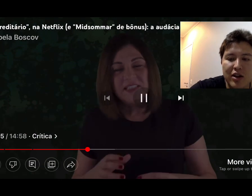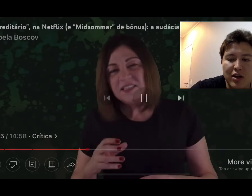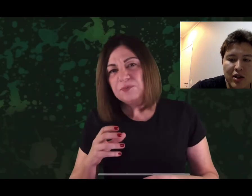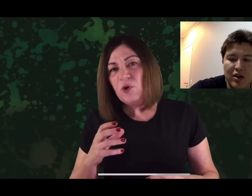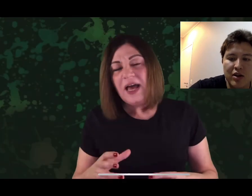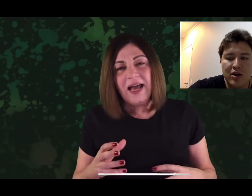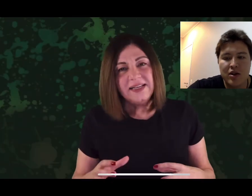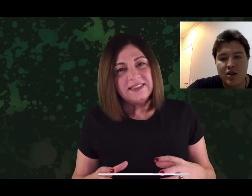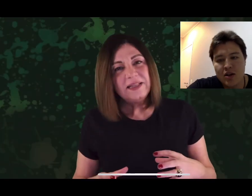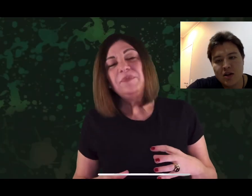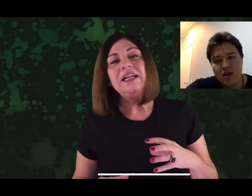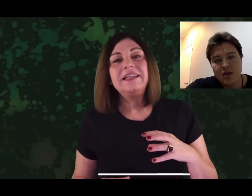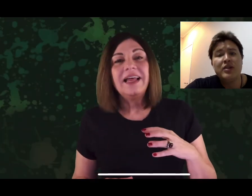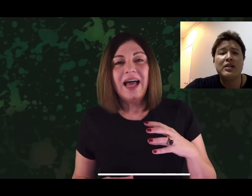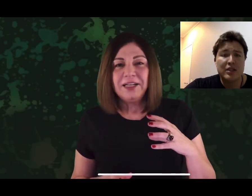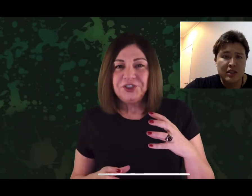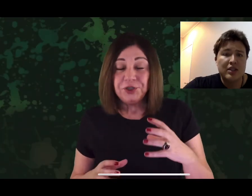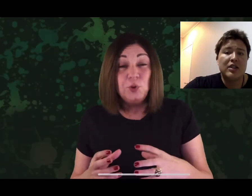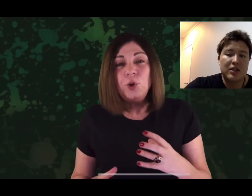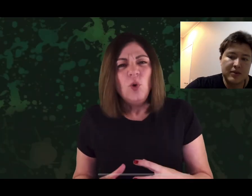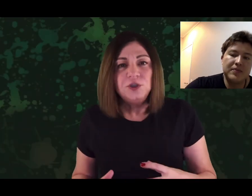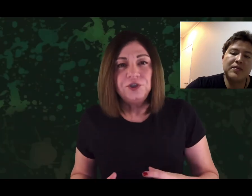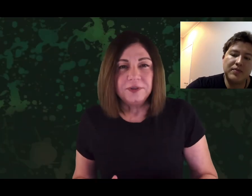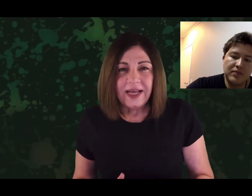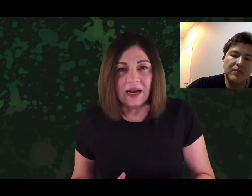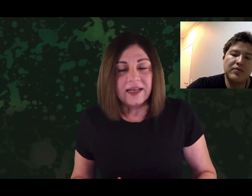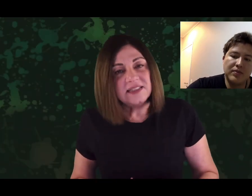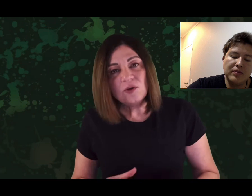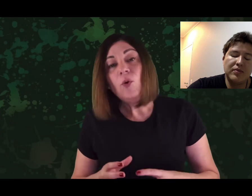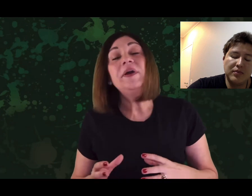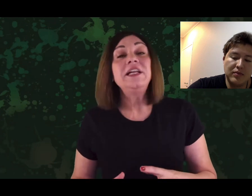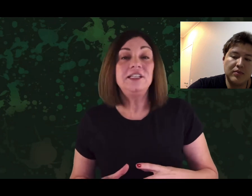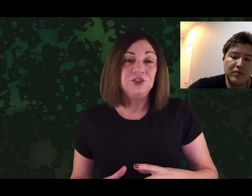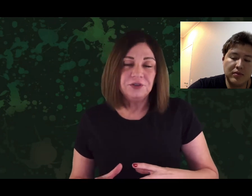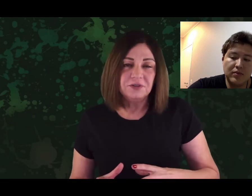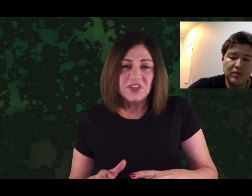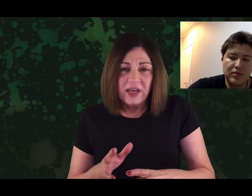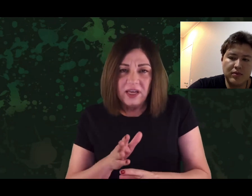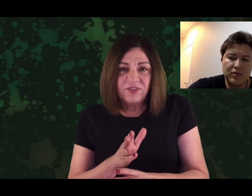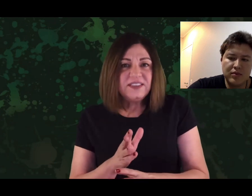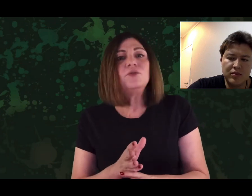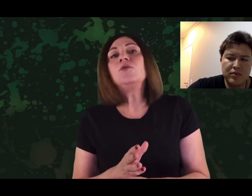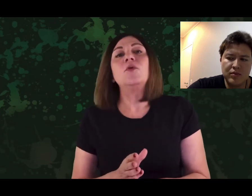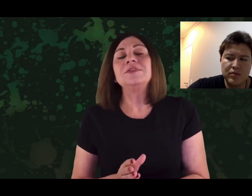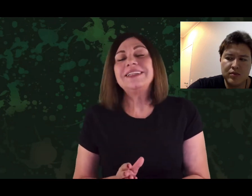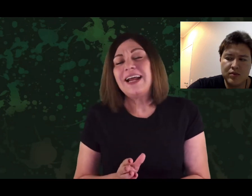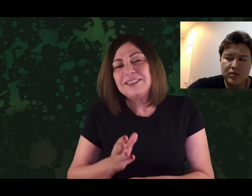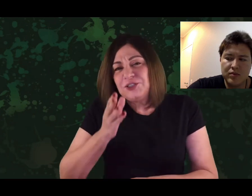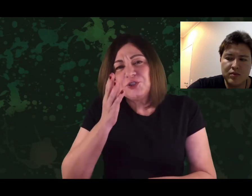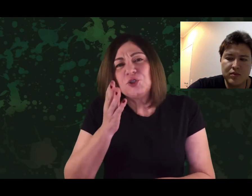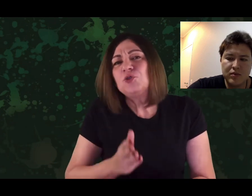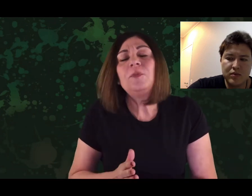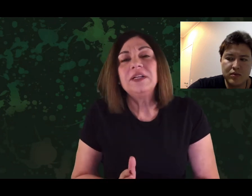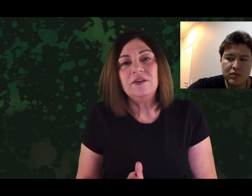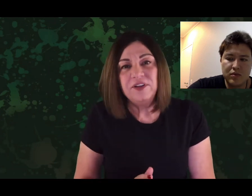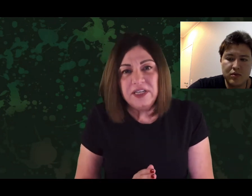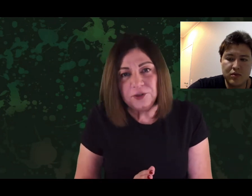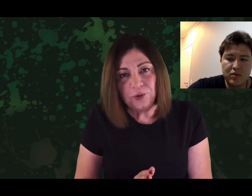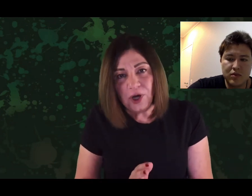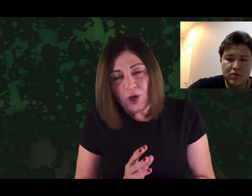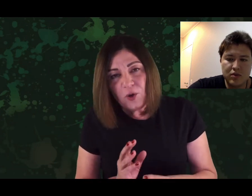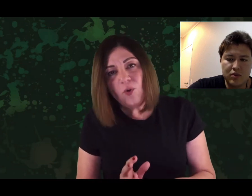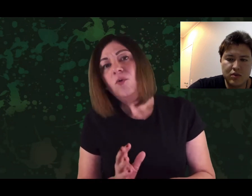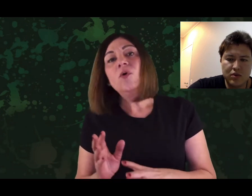O narcisismo, a instabilidade, o nojo dela, que são operísticos. E fazem um contraste super